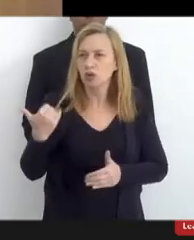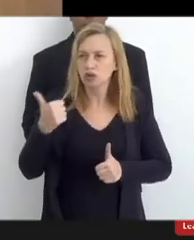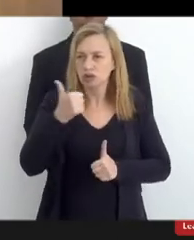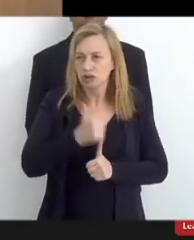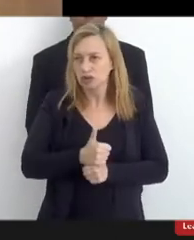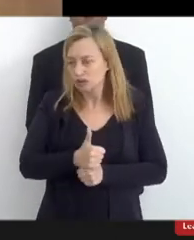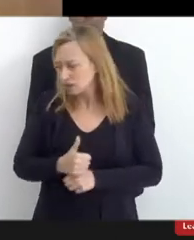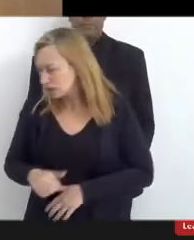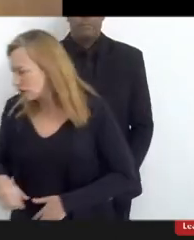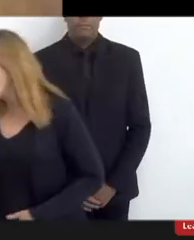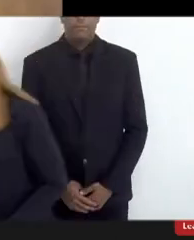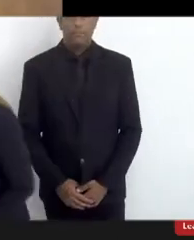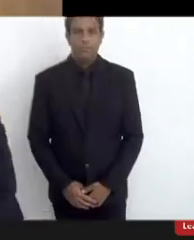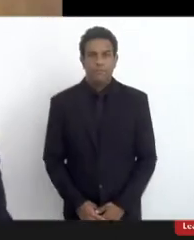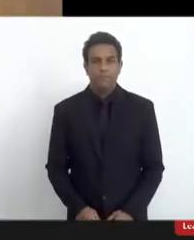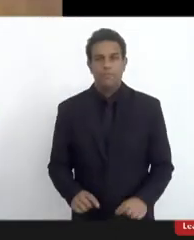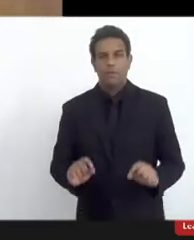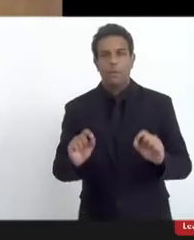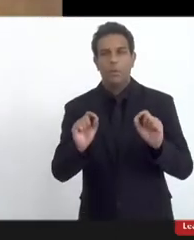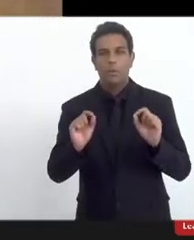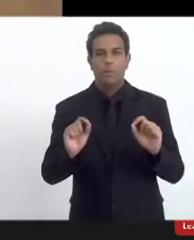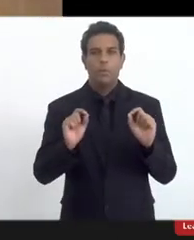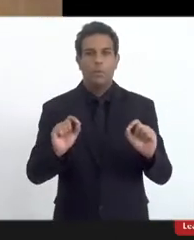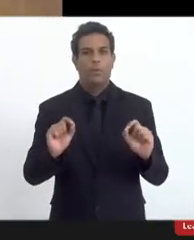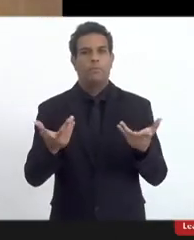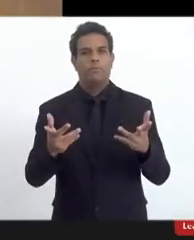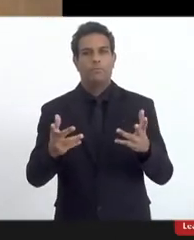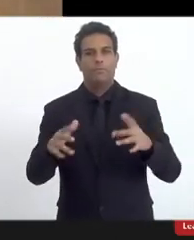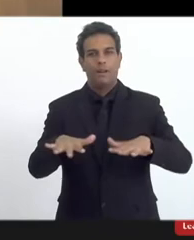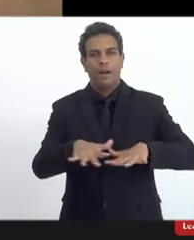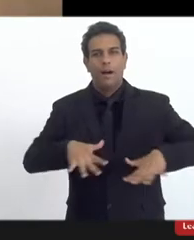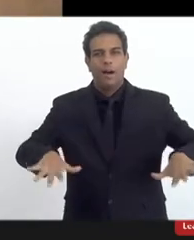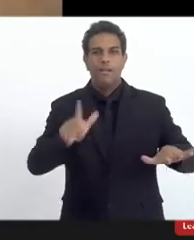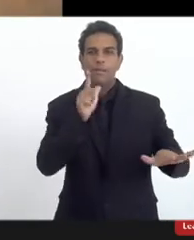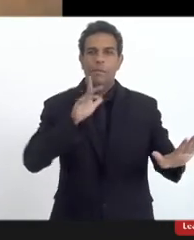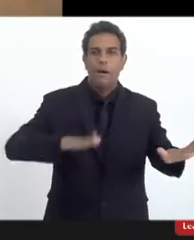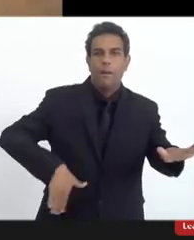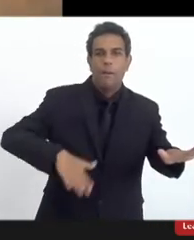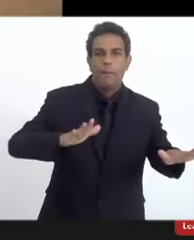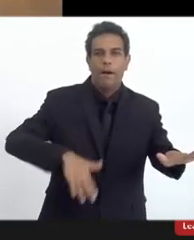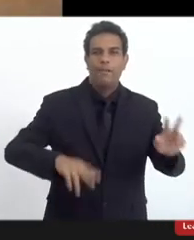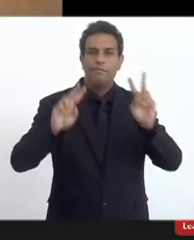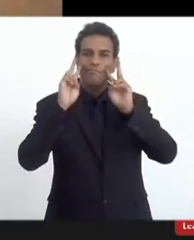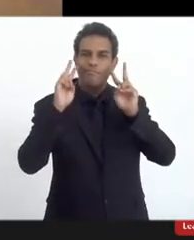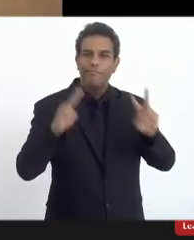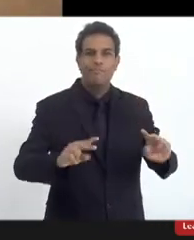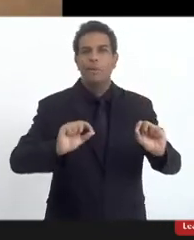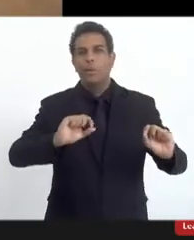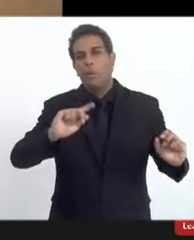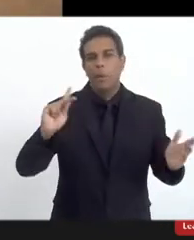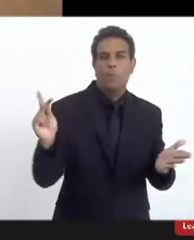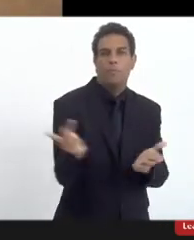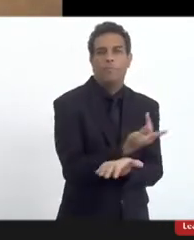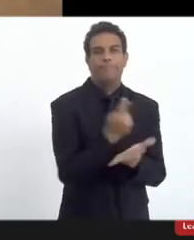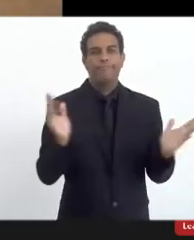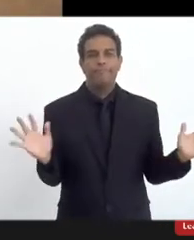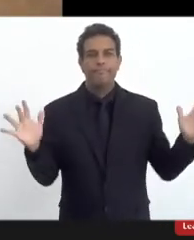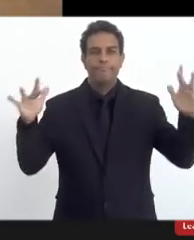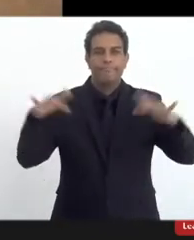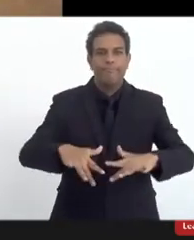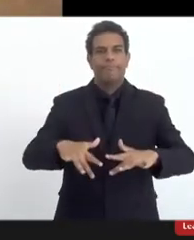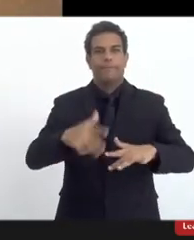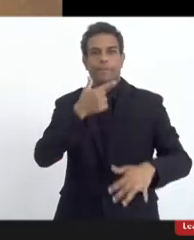eles foram degolados numa praia, eles eram cóptas, e, portanto, devido à veemência do